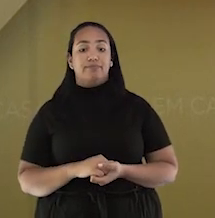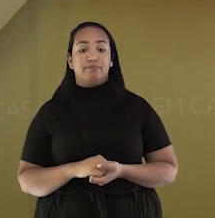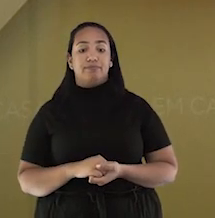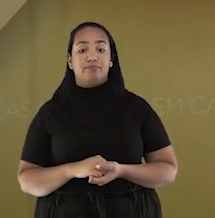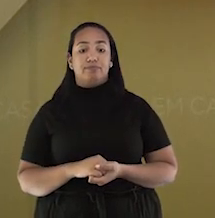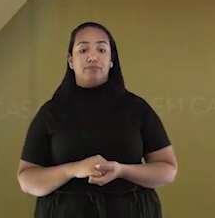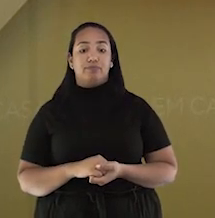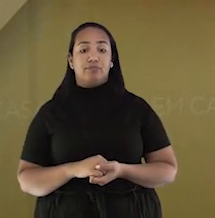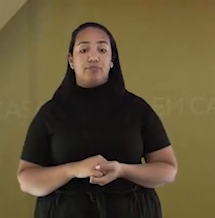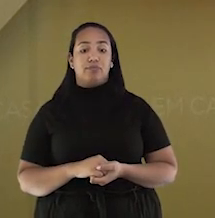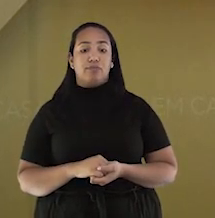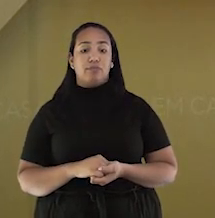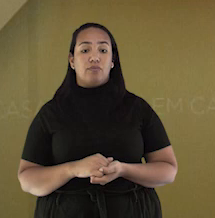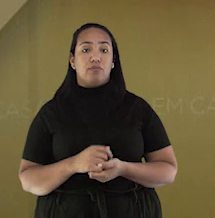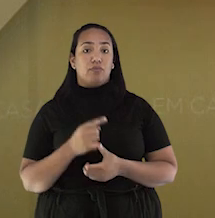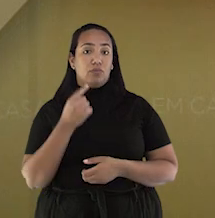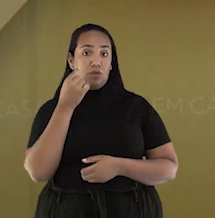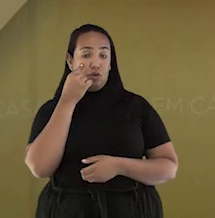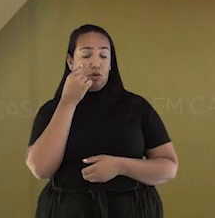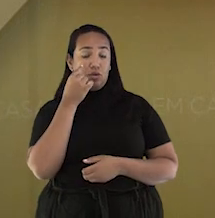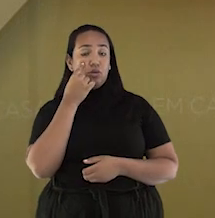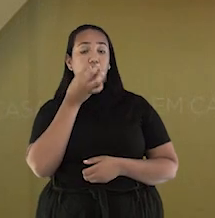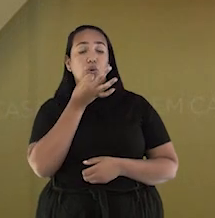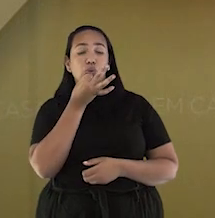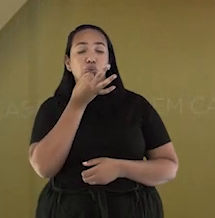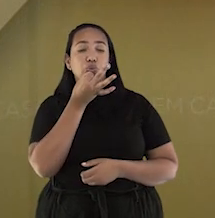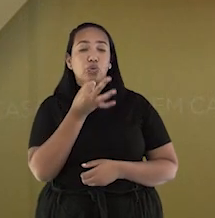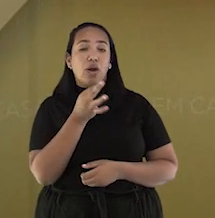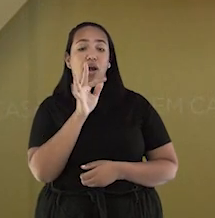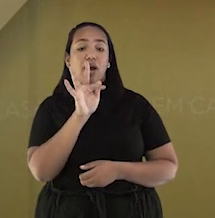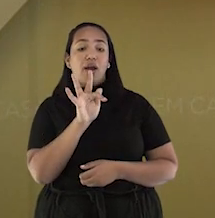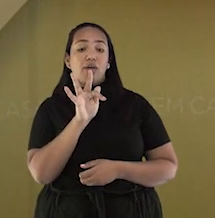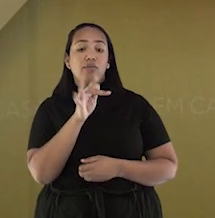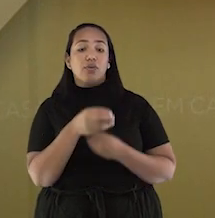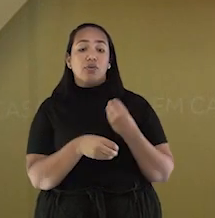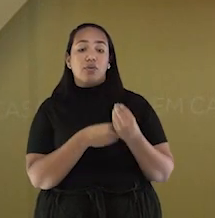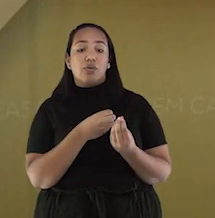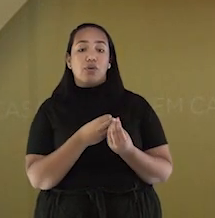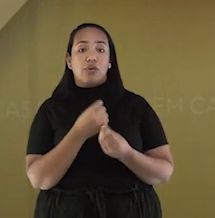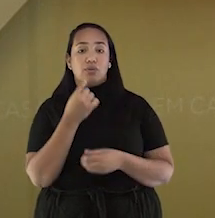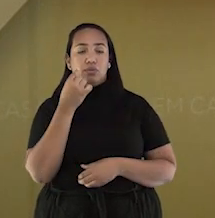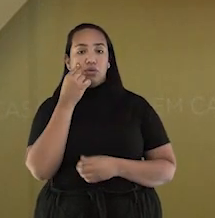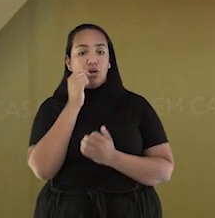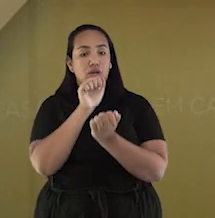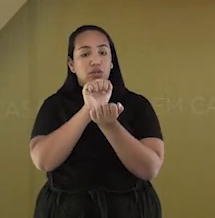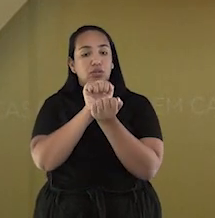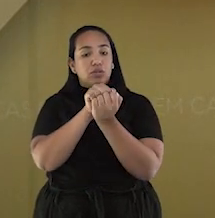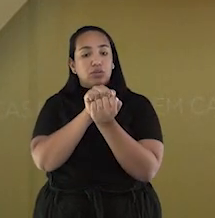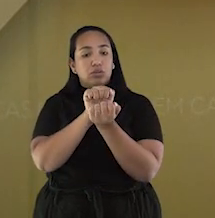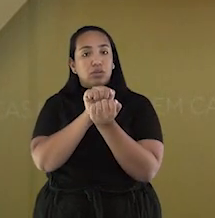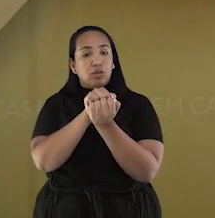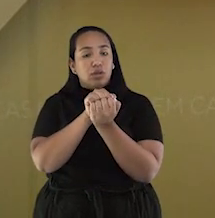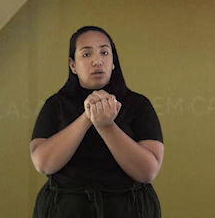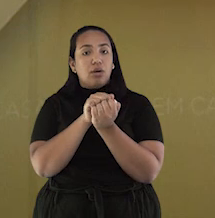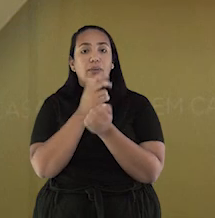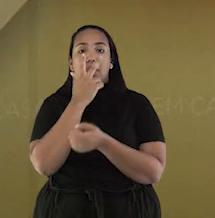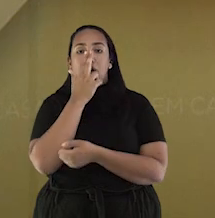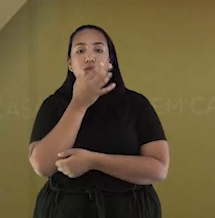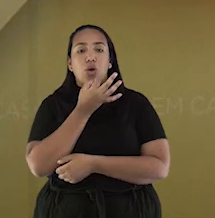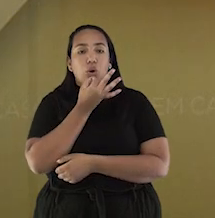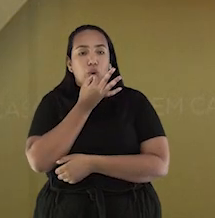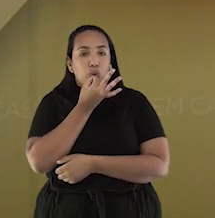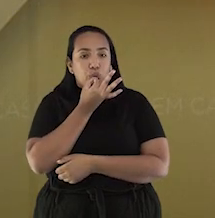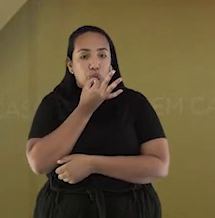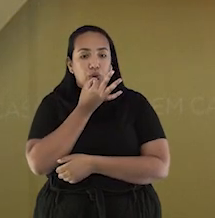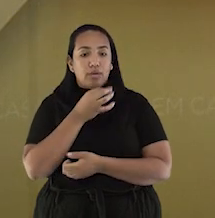letra F, devemos colocar, sobrepor os nossos dois dentes da frente, e como se estivéssemos assoprando.